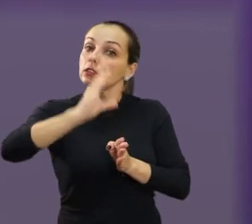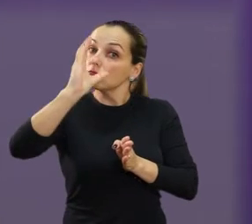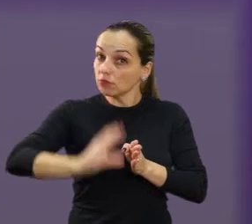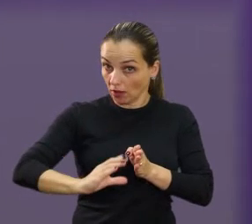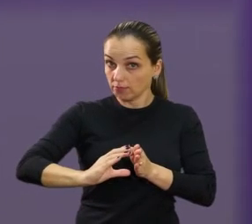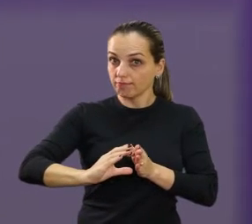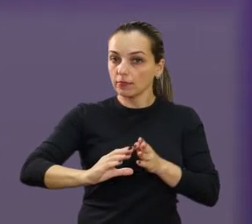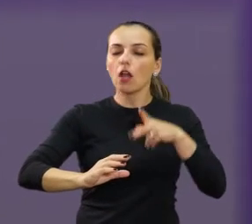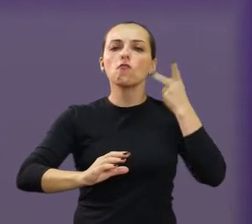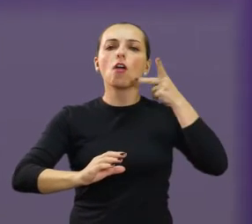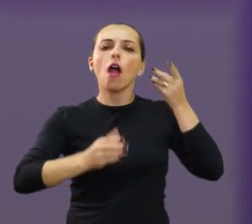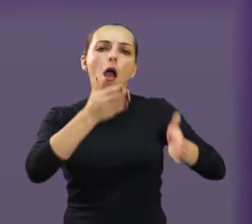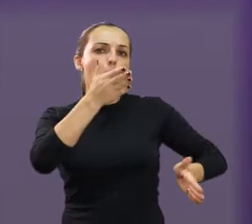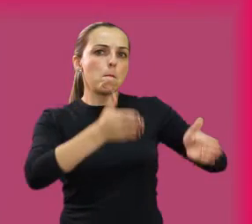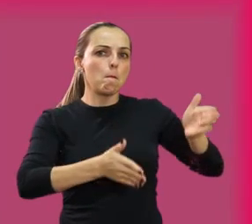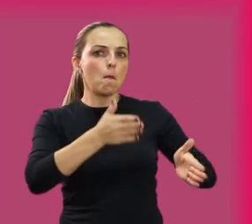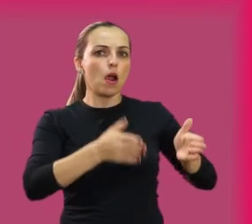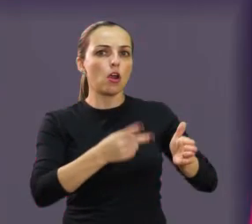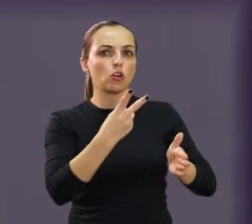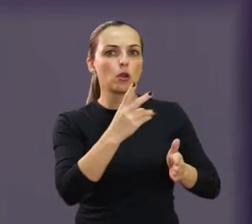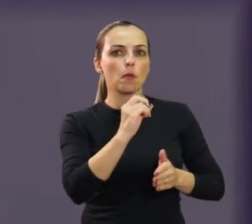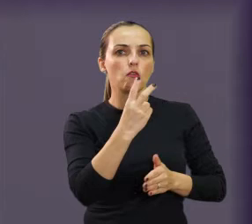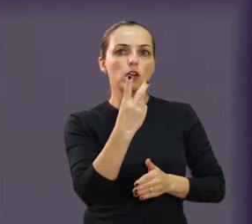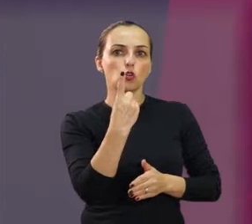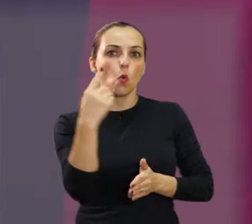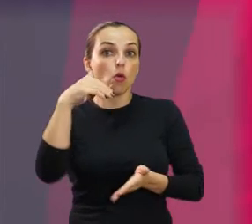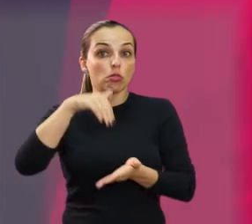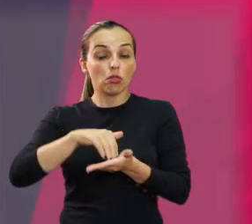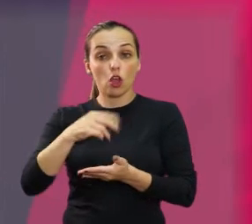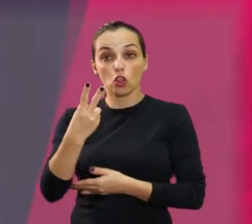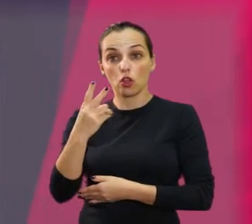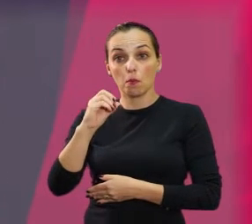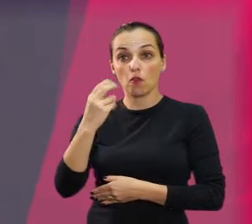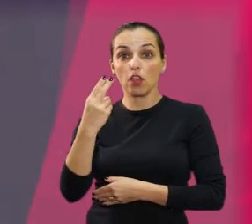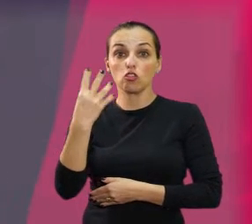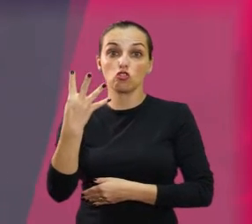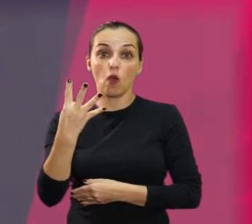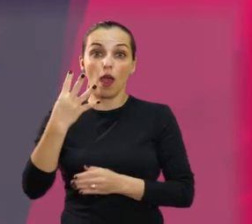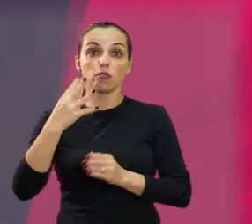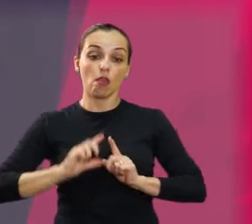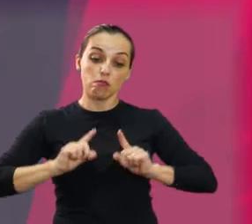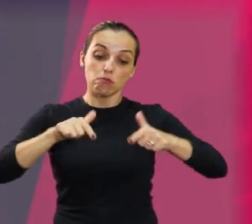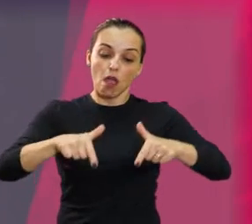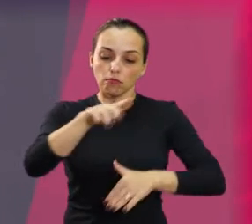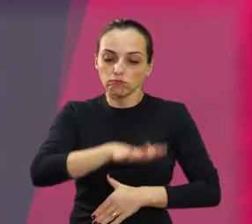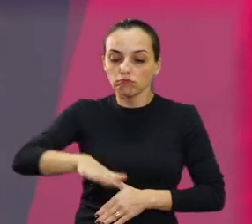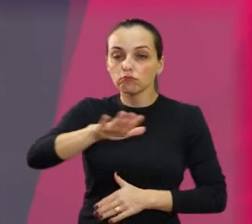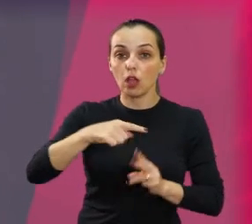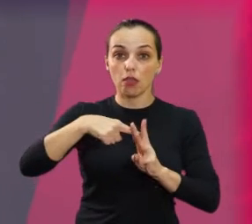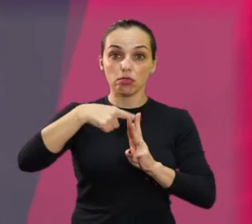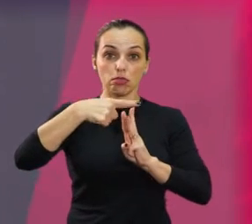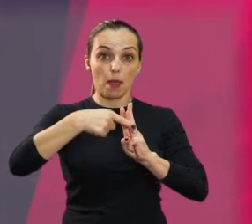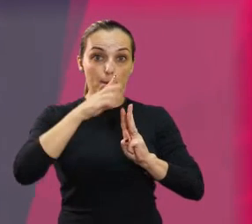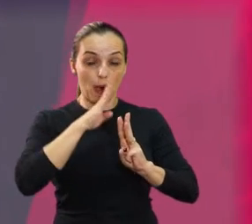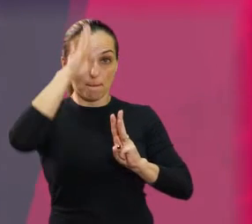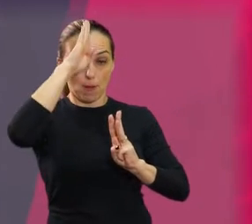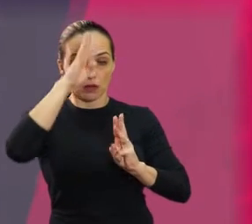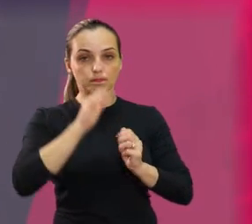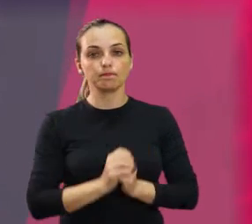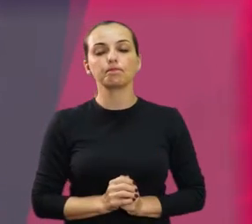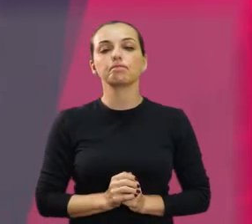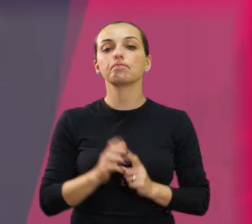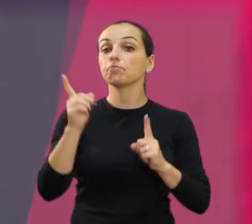na Câmara Municipal. Ele elegeu três áreas prioritárias de trabalho para o mandato 2021 a